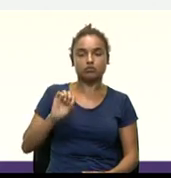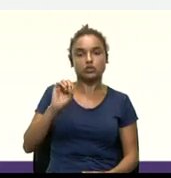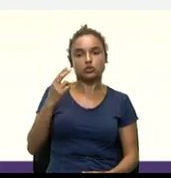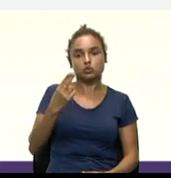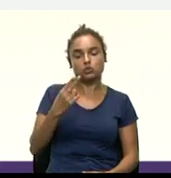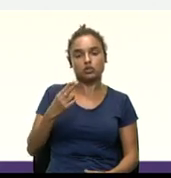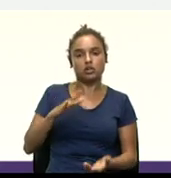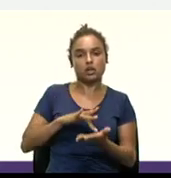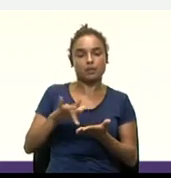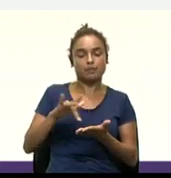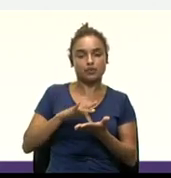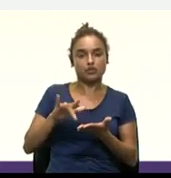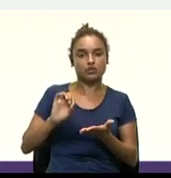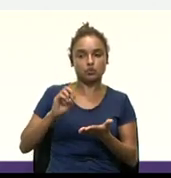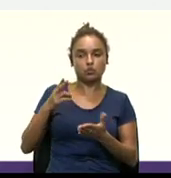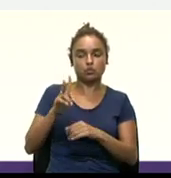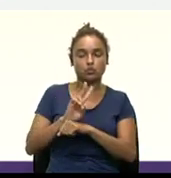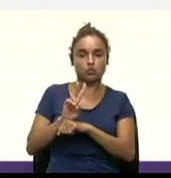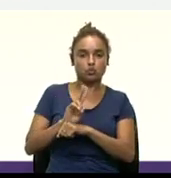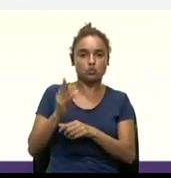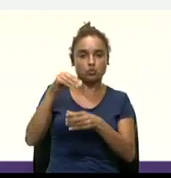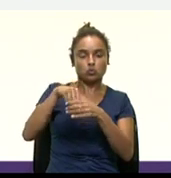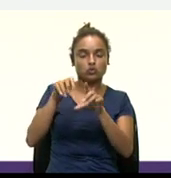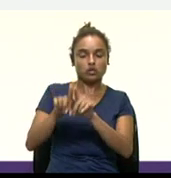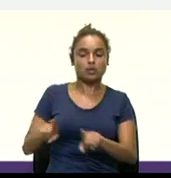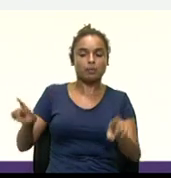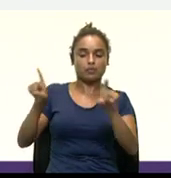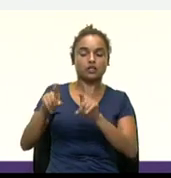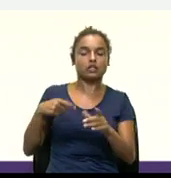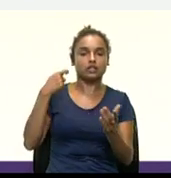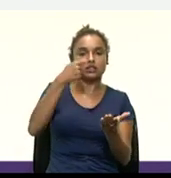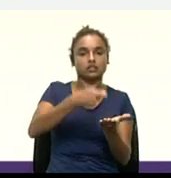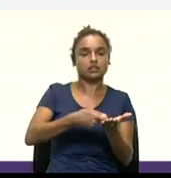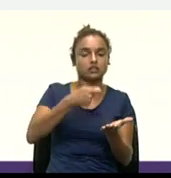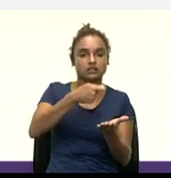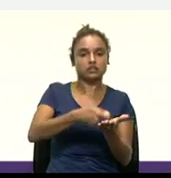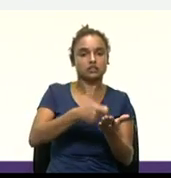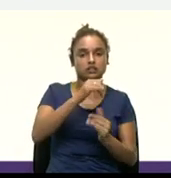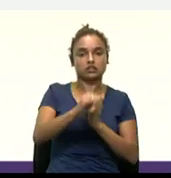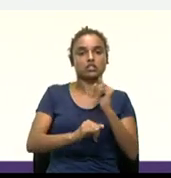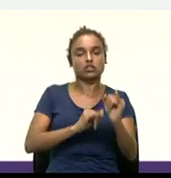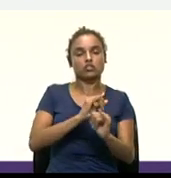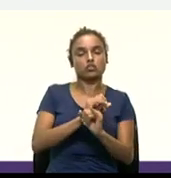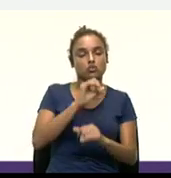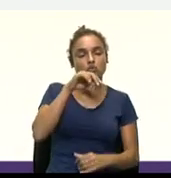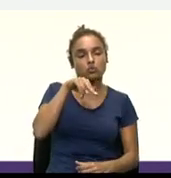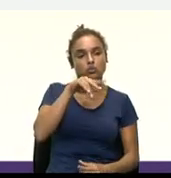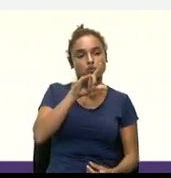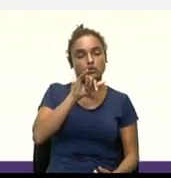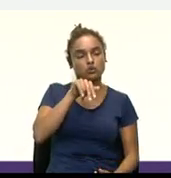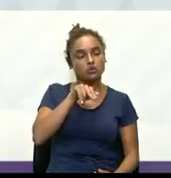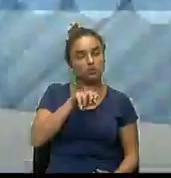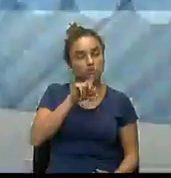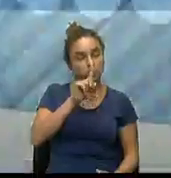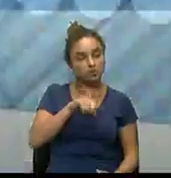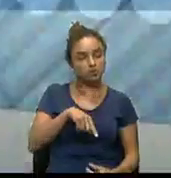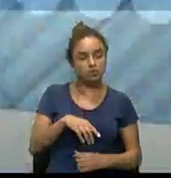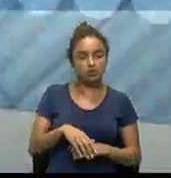pode usá-la no computador para pagamentos online. Então, a partir do momento que eu me